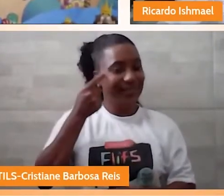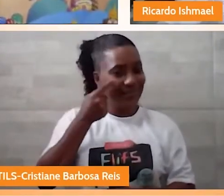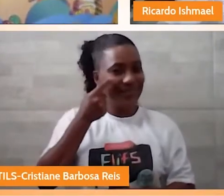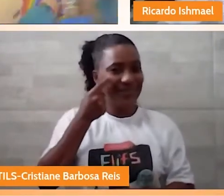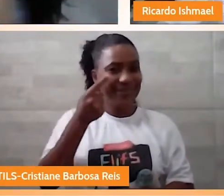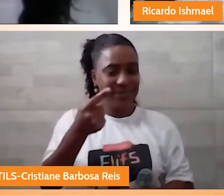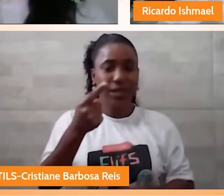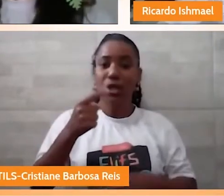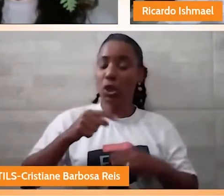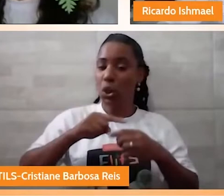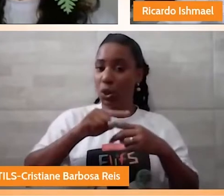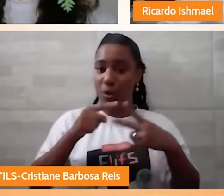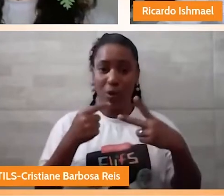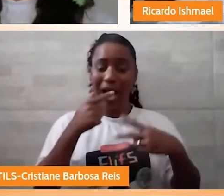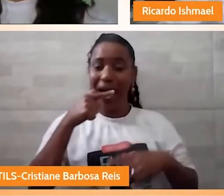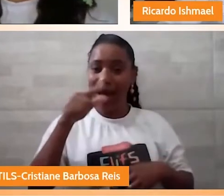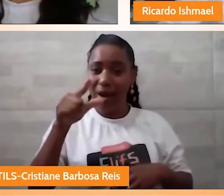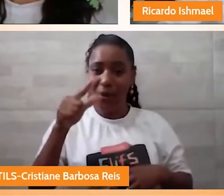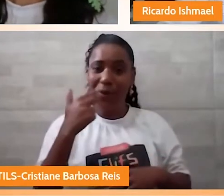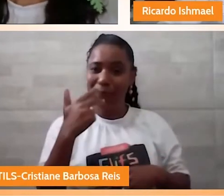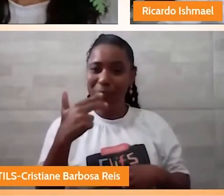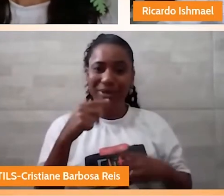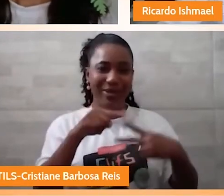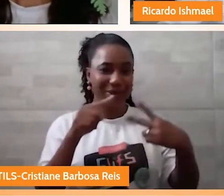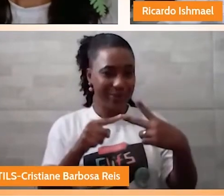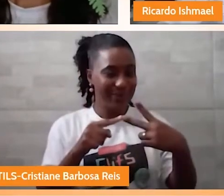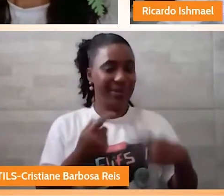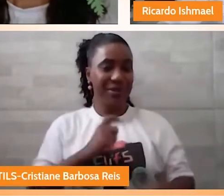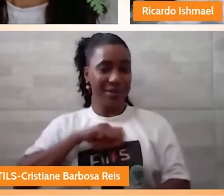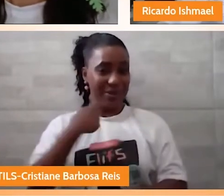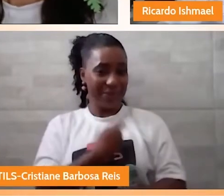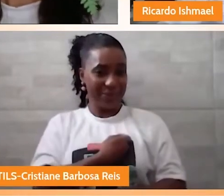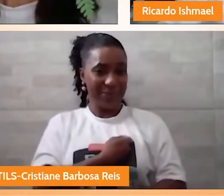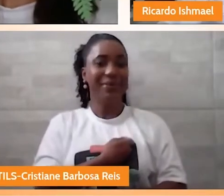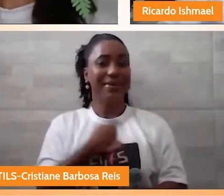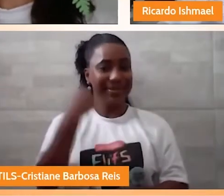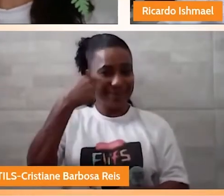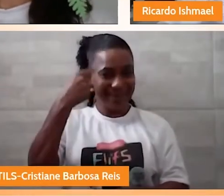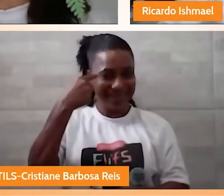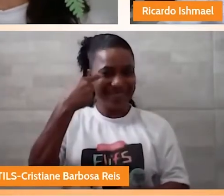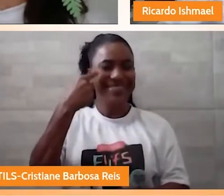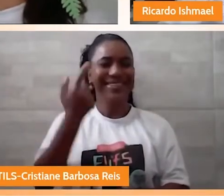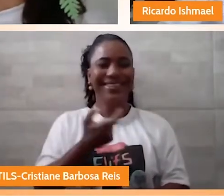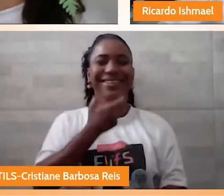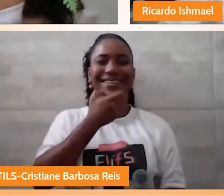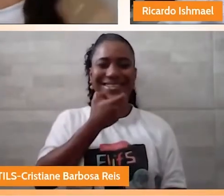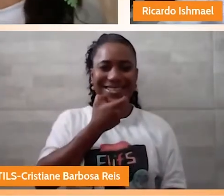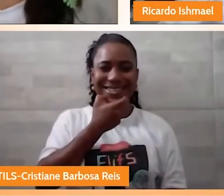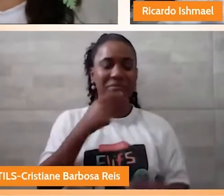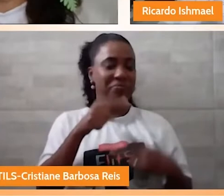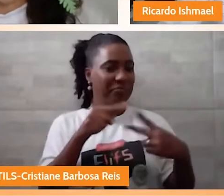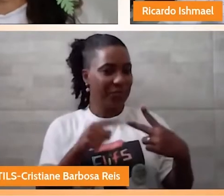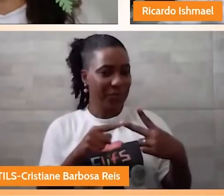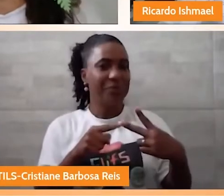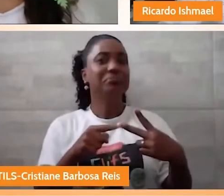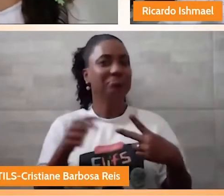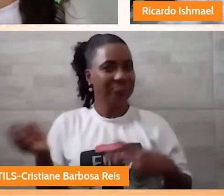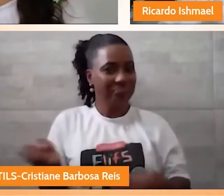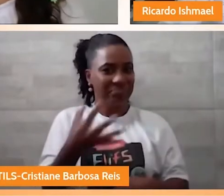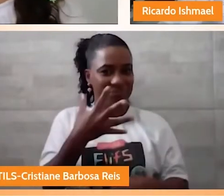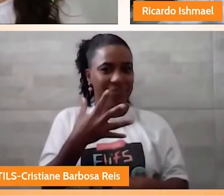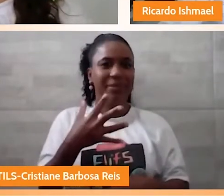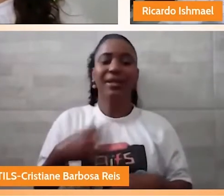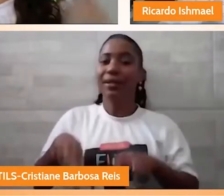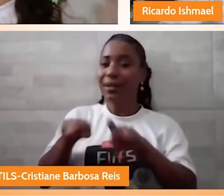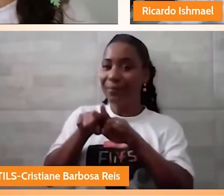espanhol. Que é da editora Mojubá. Que eu quero agradecer também, porque eu fiz o contato também